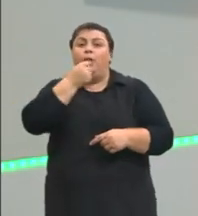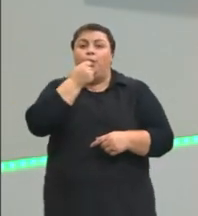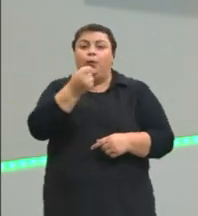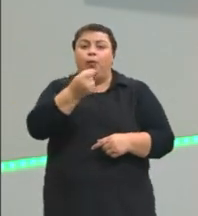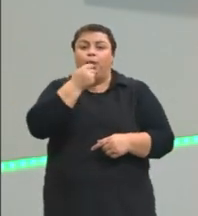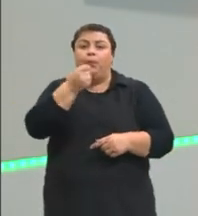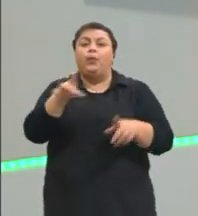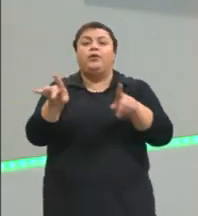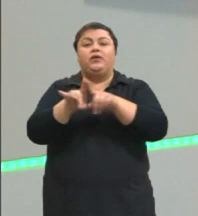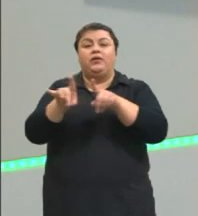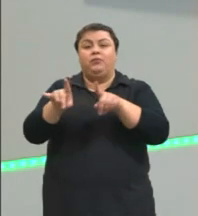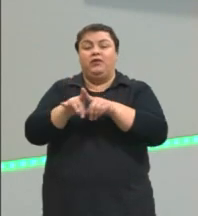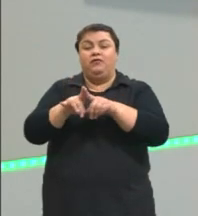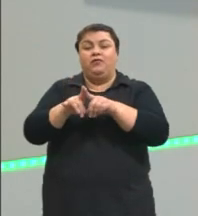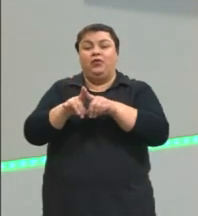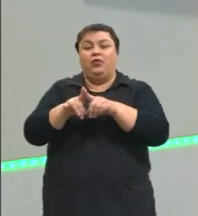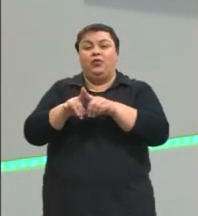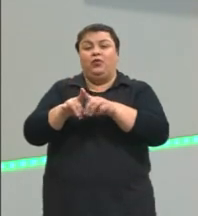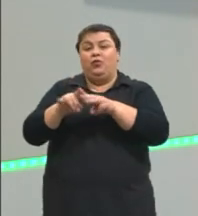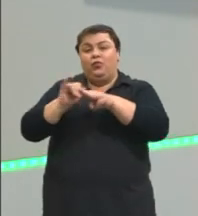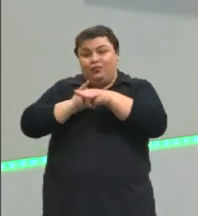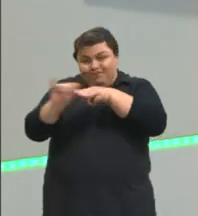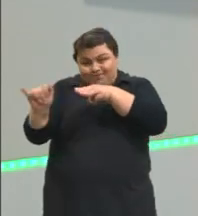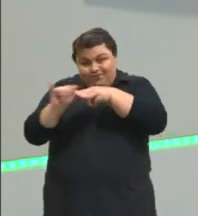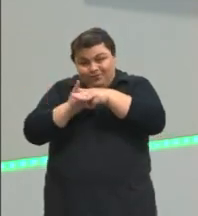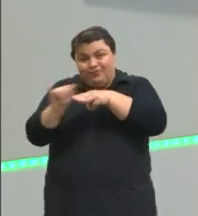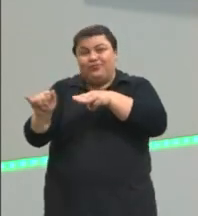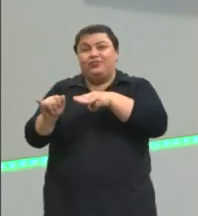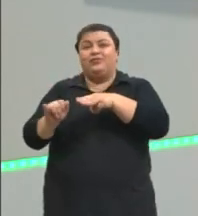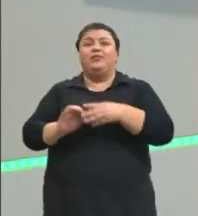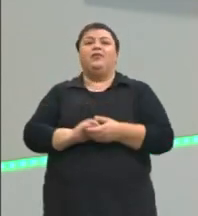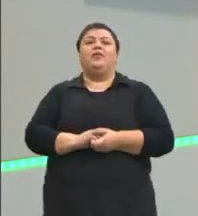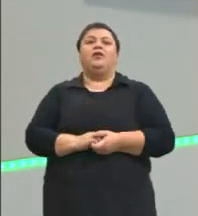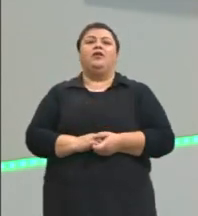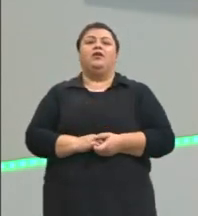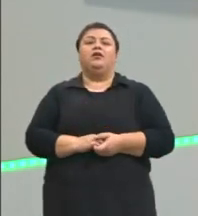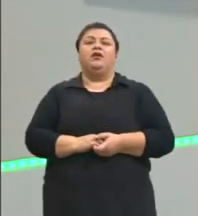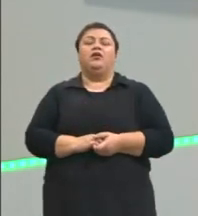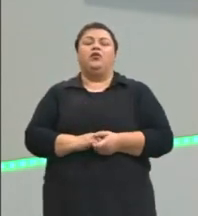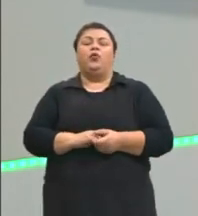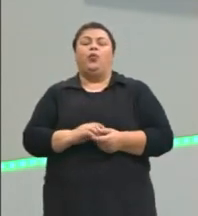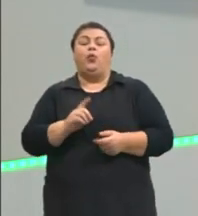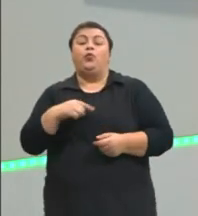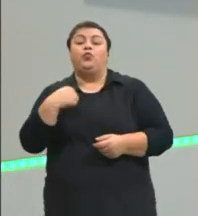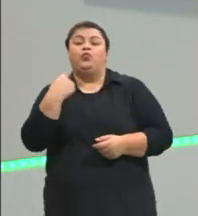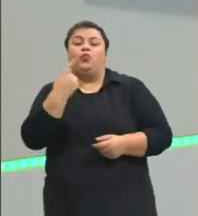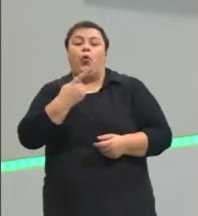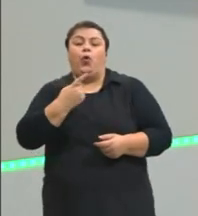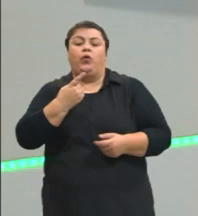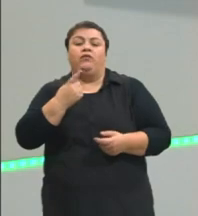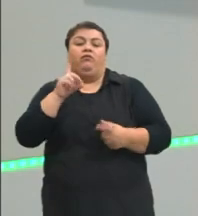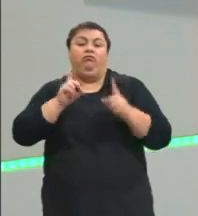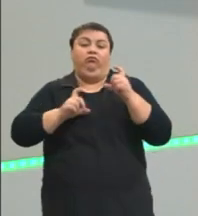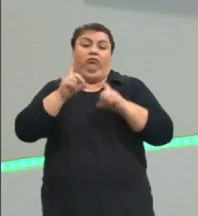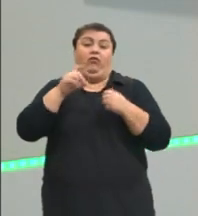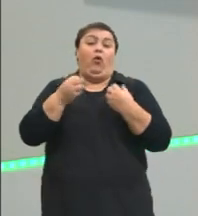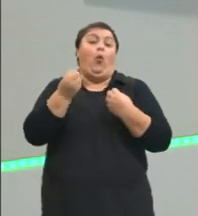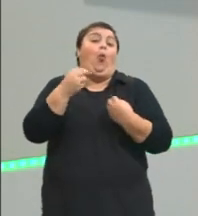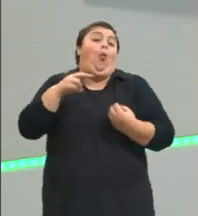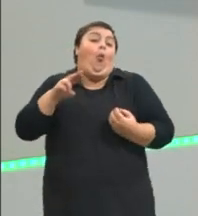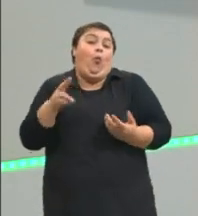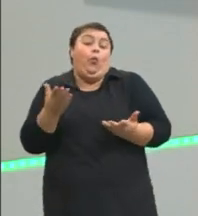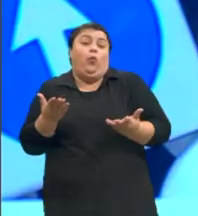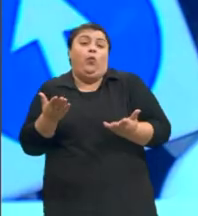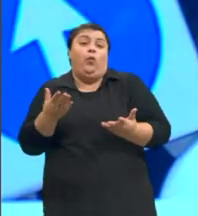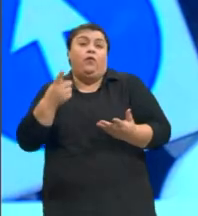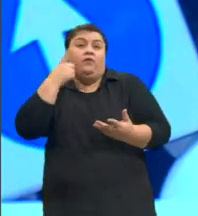transmitir mensagens. os nossos gestos ou a gente pode pensar